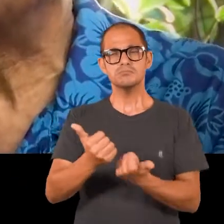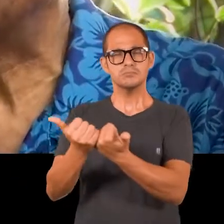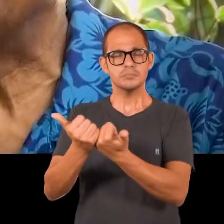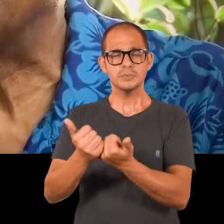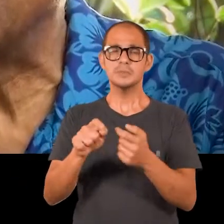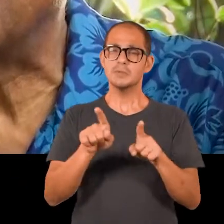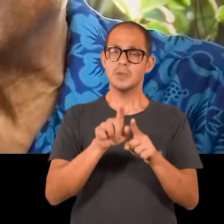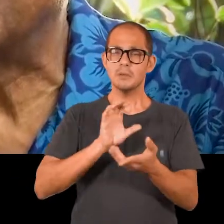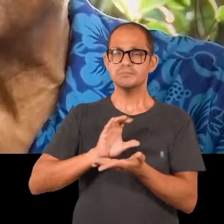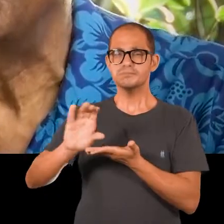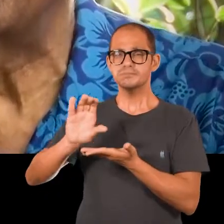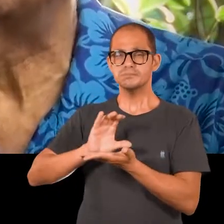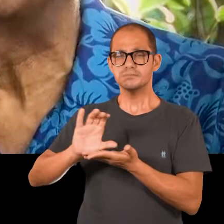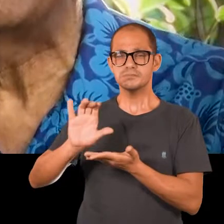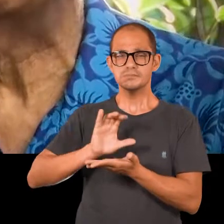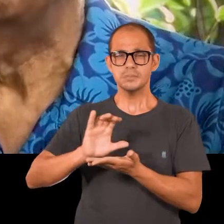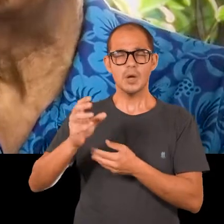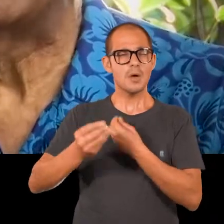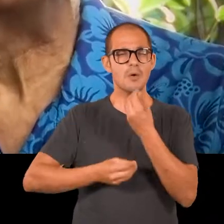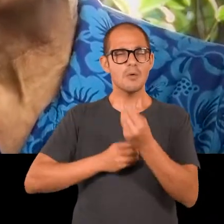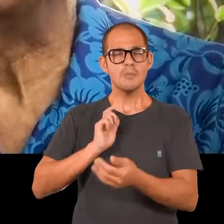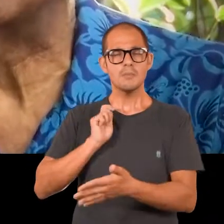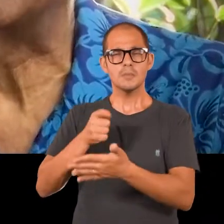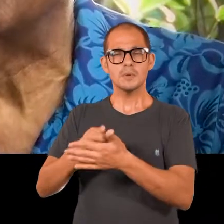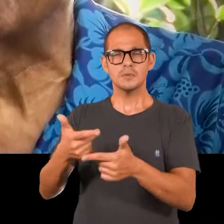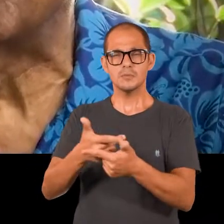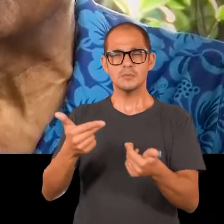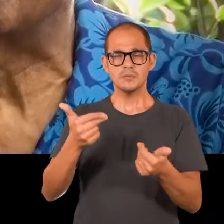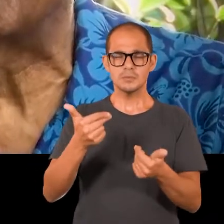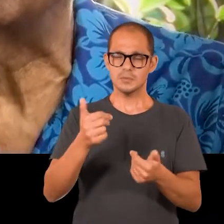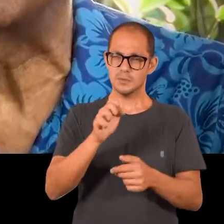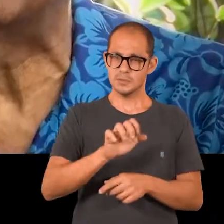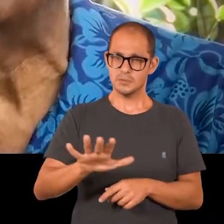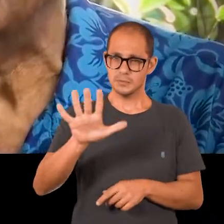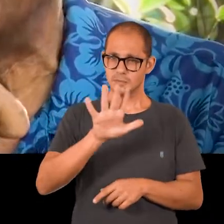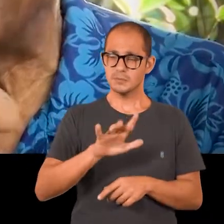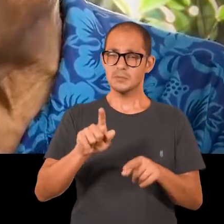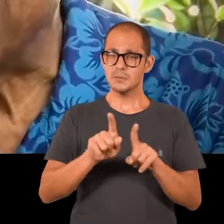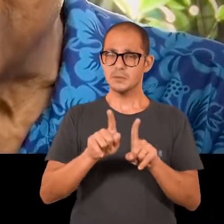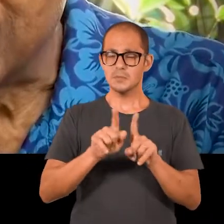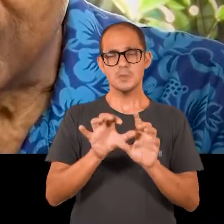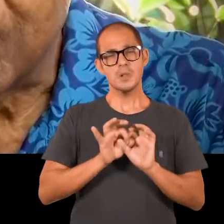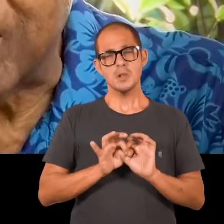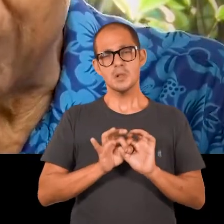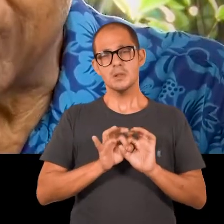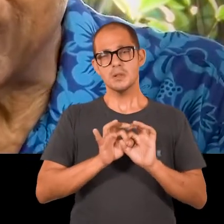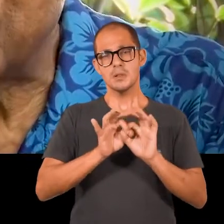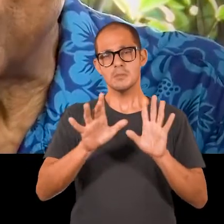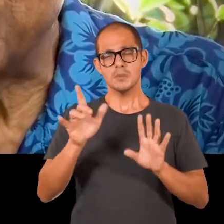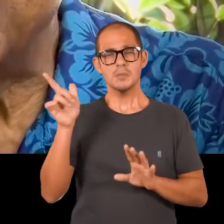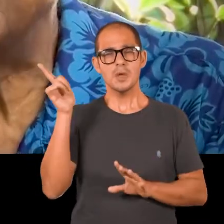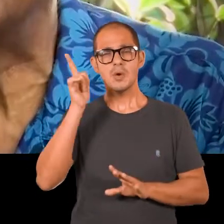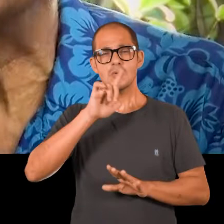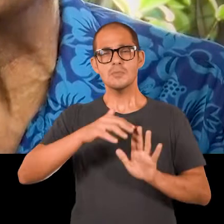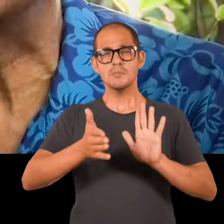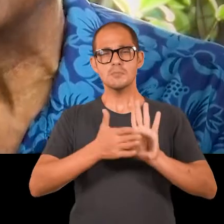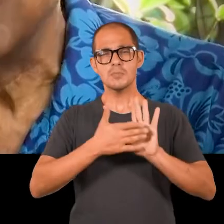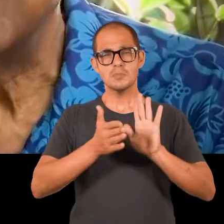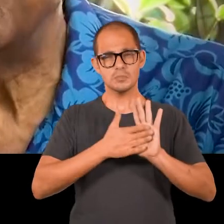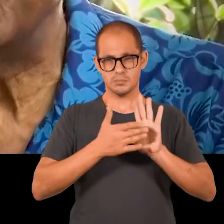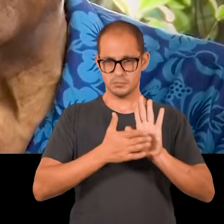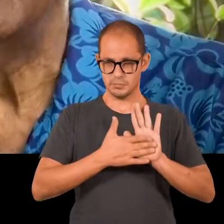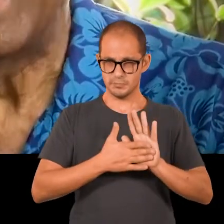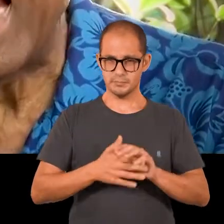pelas contribuições que nós damos ao Estado, pela autorização que nós damos ao Estado para estabelecer suas políticas,